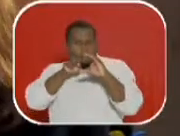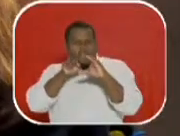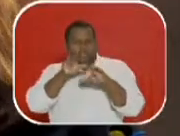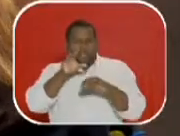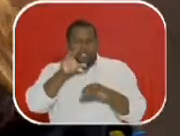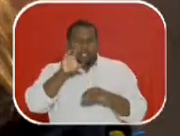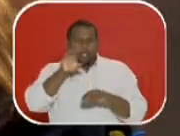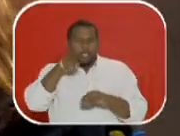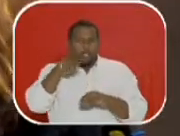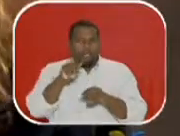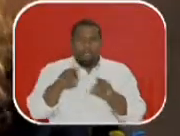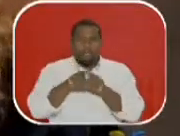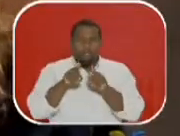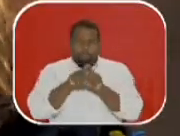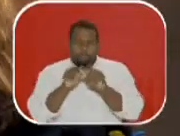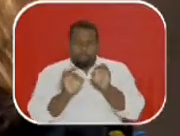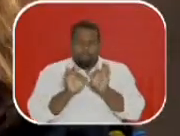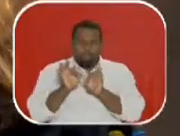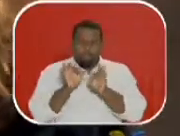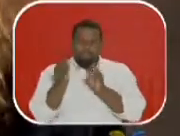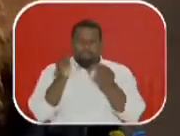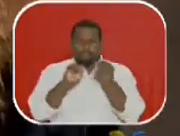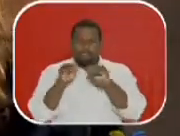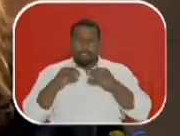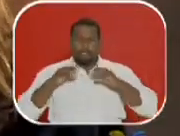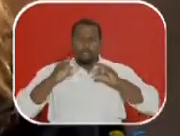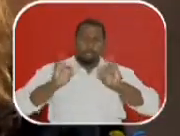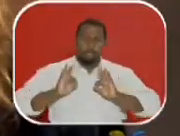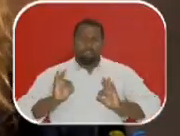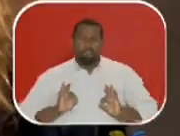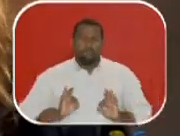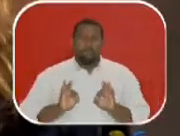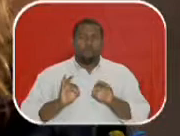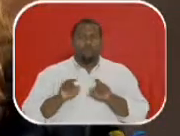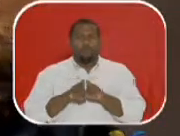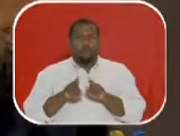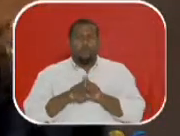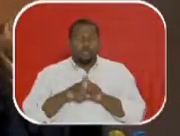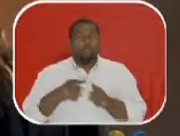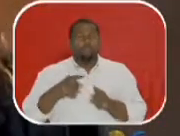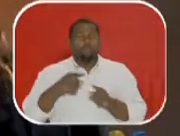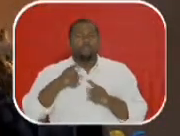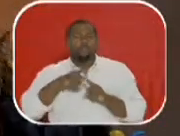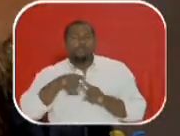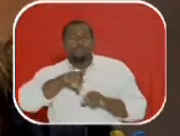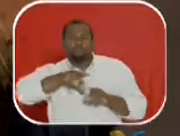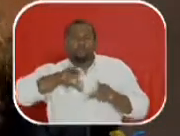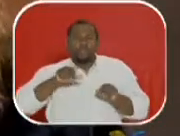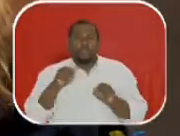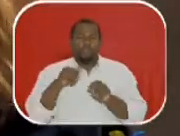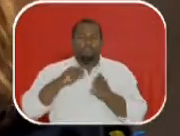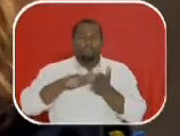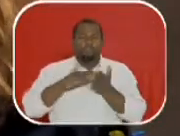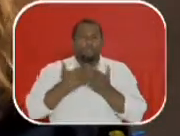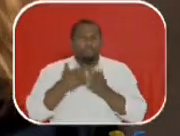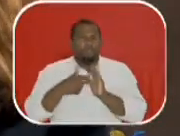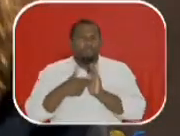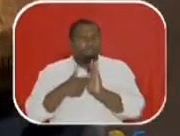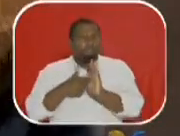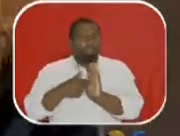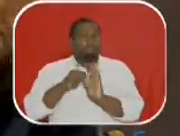seja na construção dos cenários, dos figurinos, seja no tipo de interpretação. gente